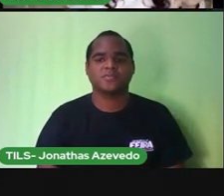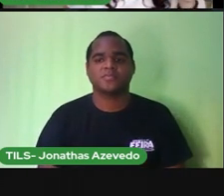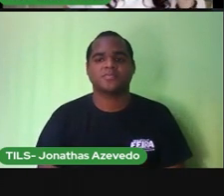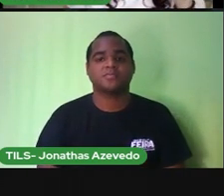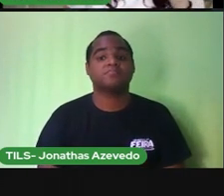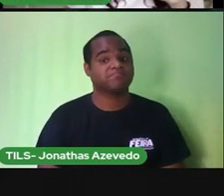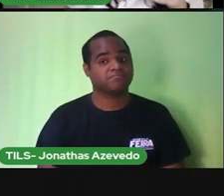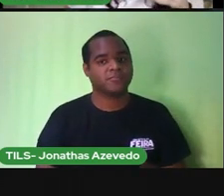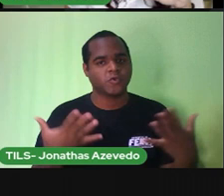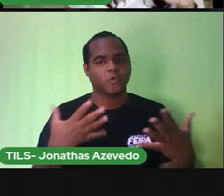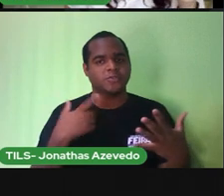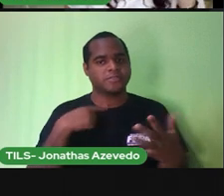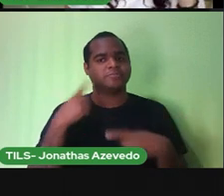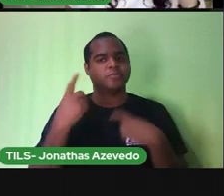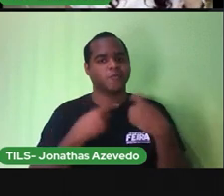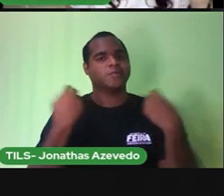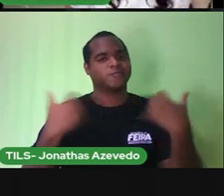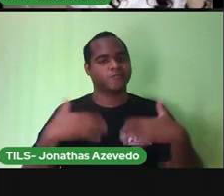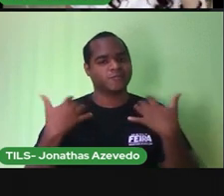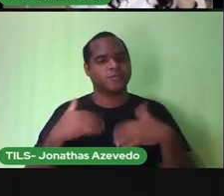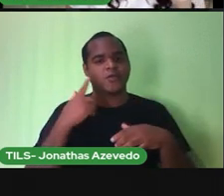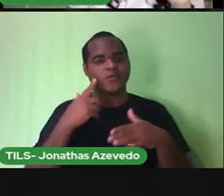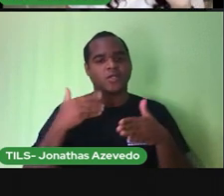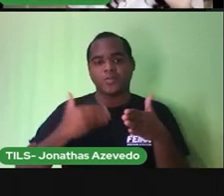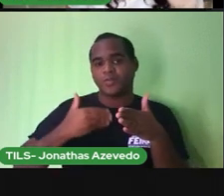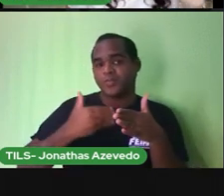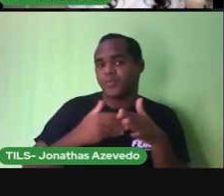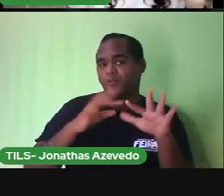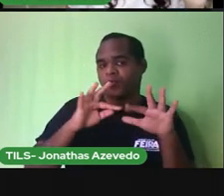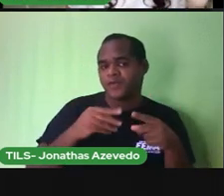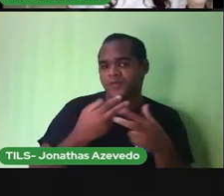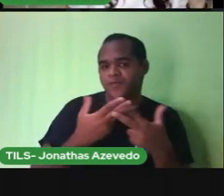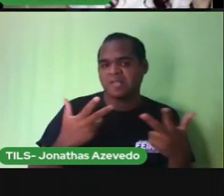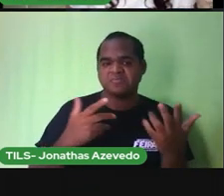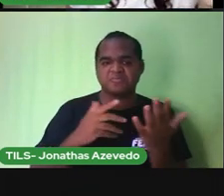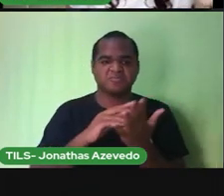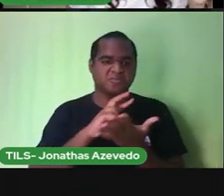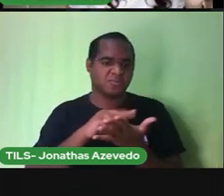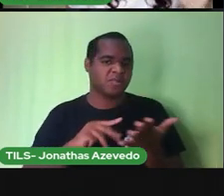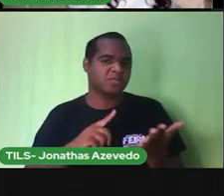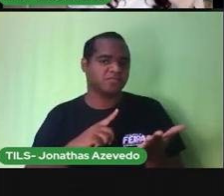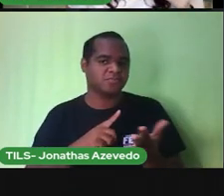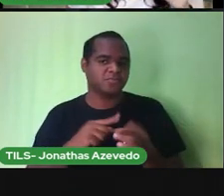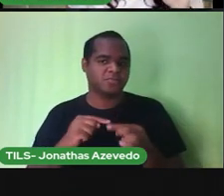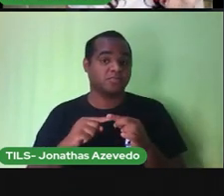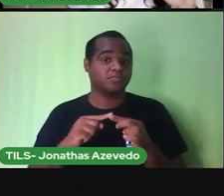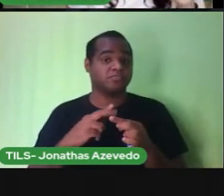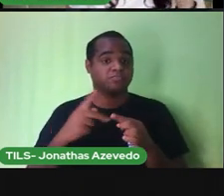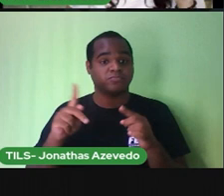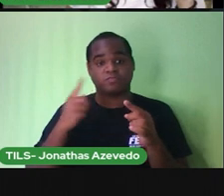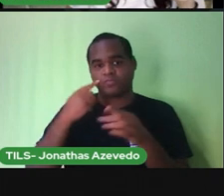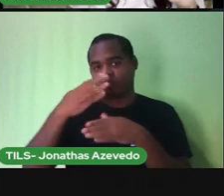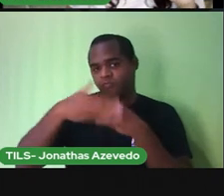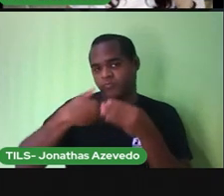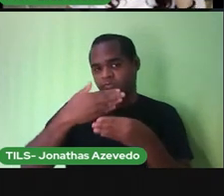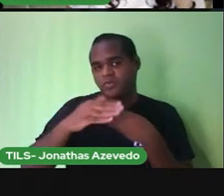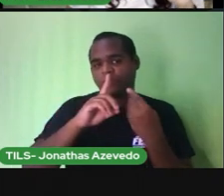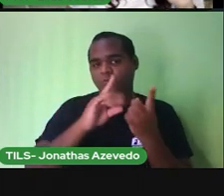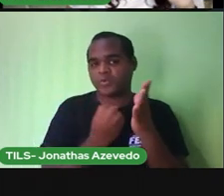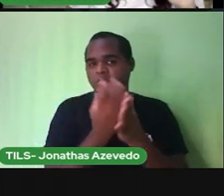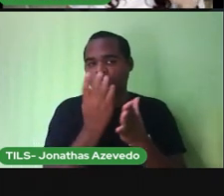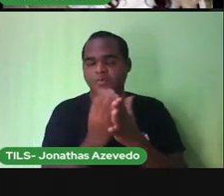hoje em dia é uma grande preocupação com o prazo de validade dos produtos e a maioria traz nas embalagens a data de